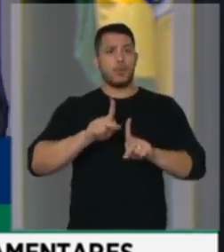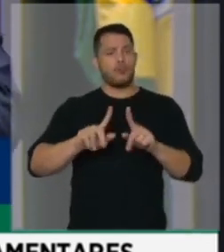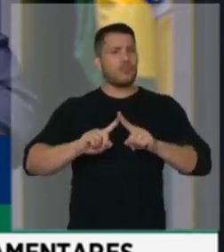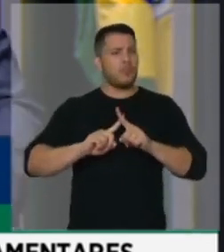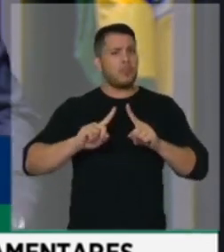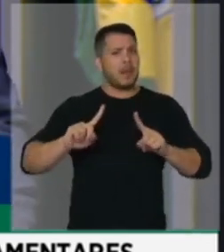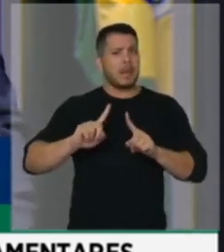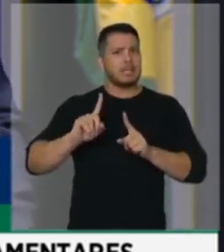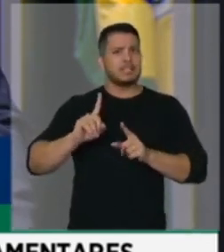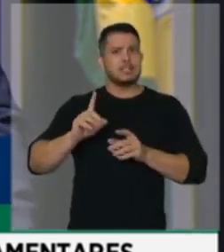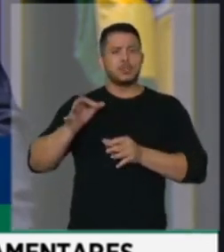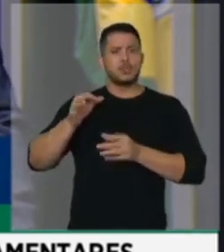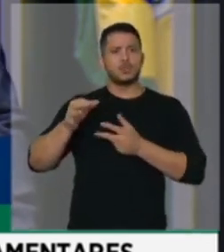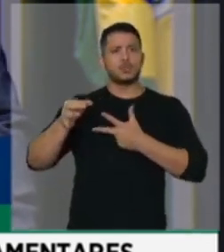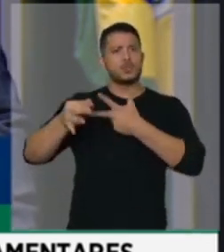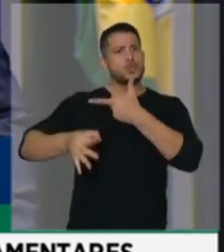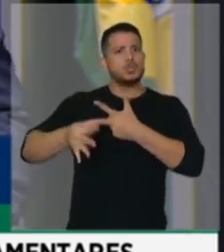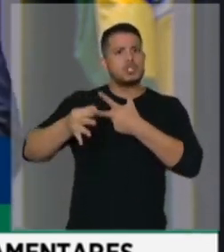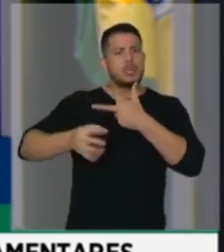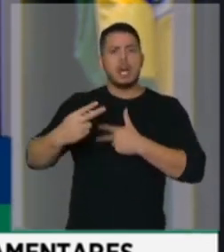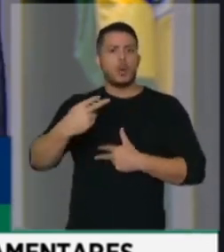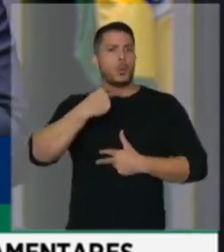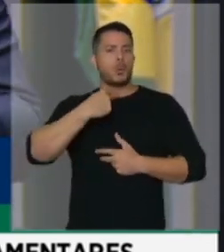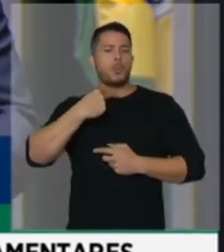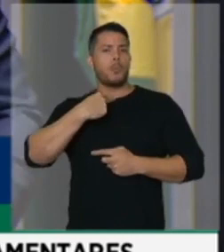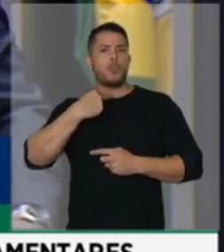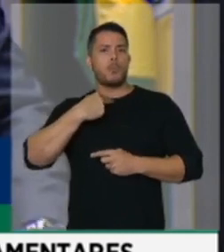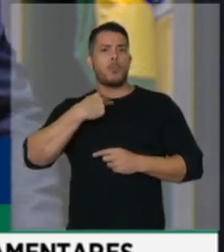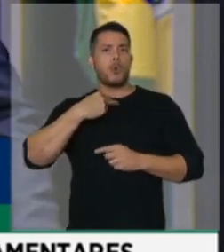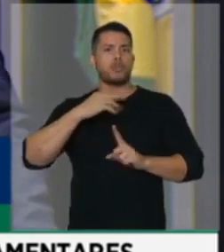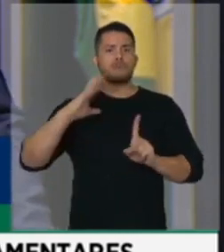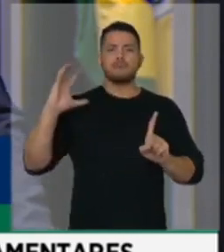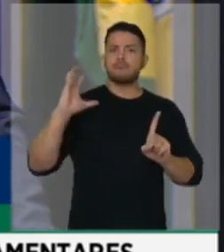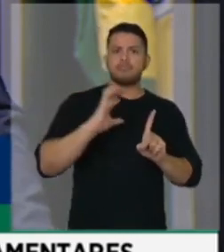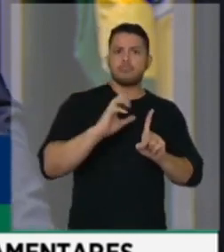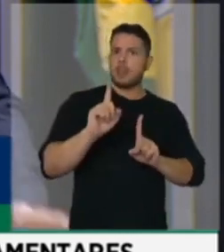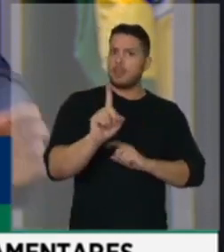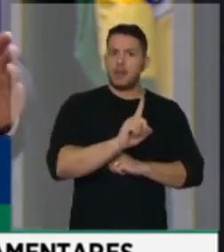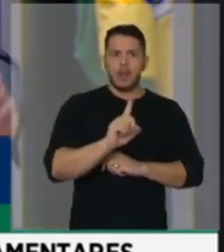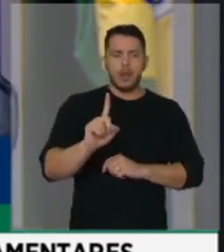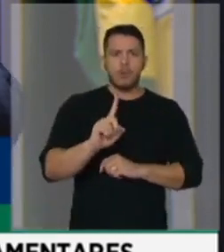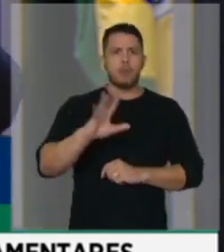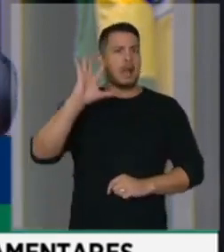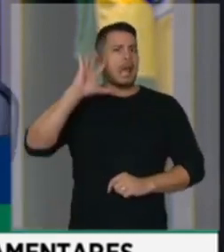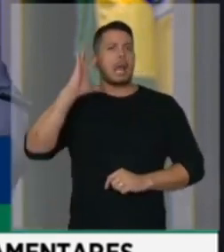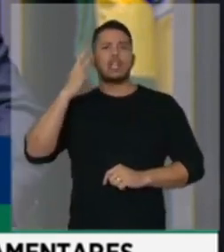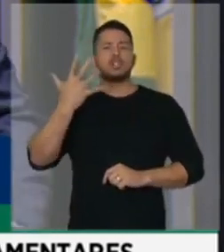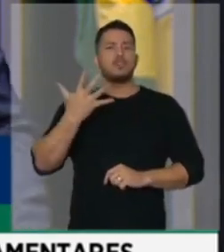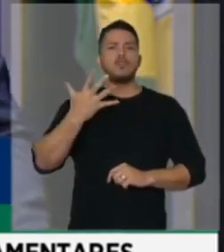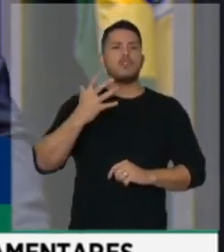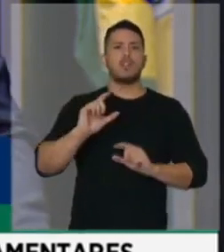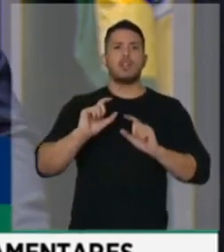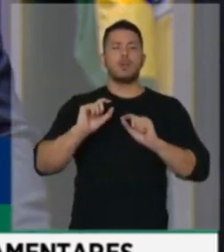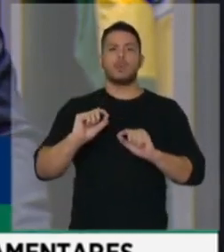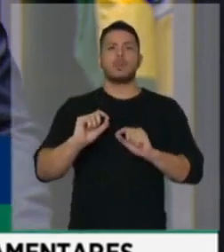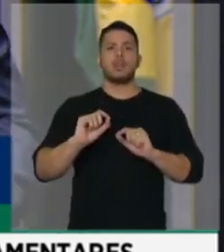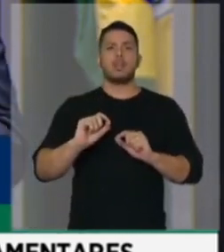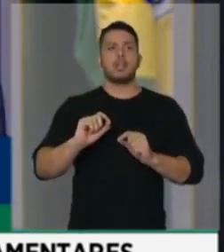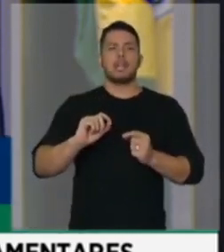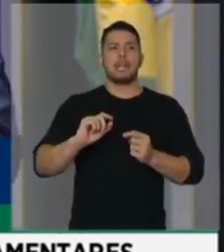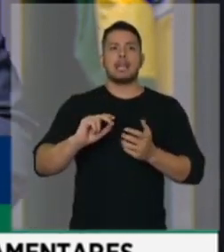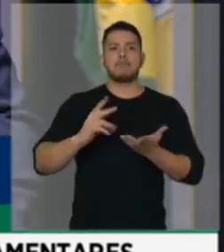pode interferir para determinar o que é quebra de decoro, o que é um exagero por parte